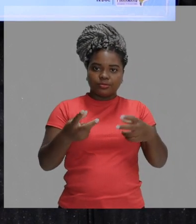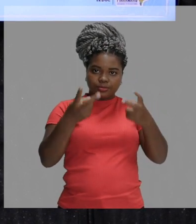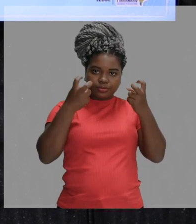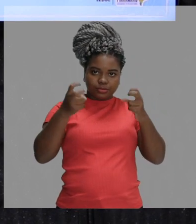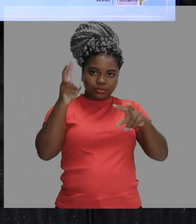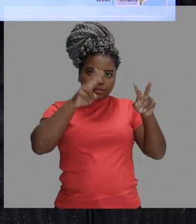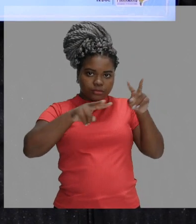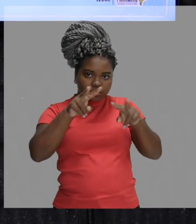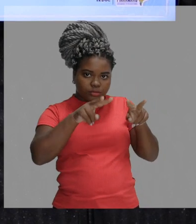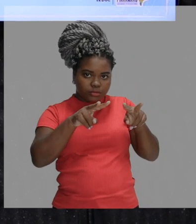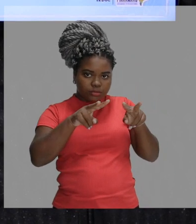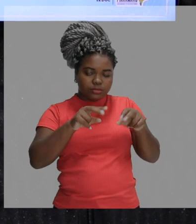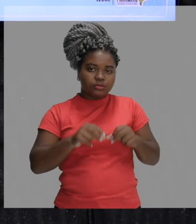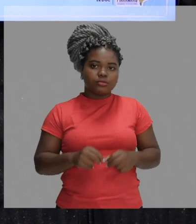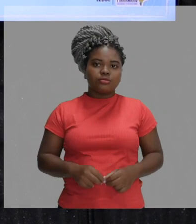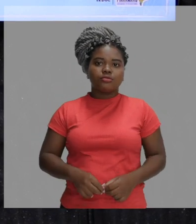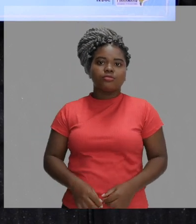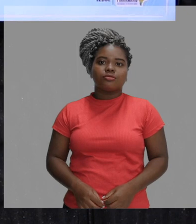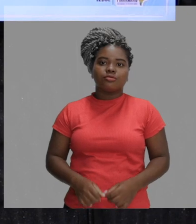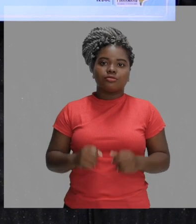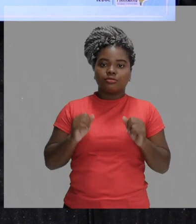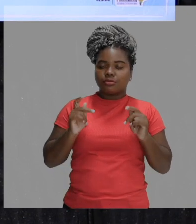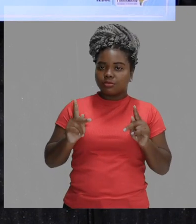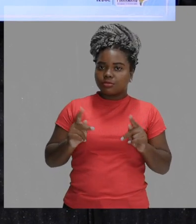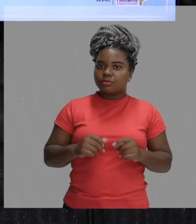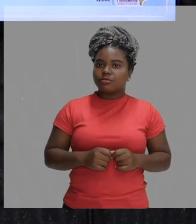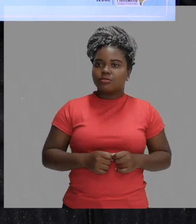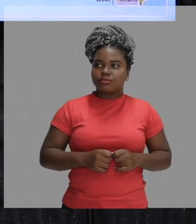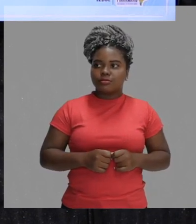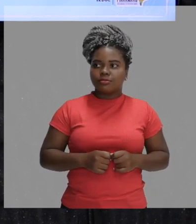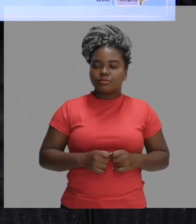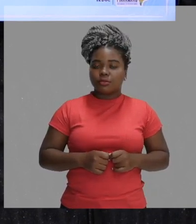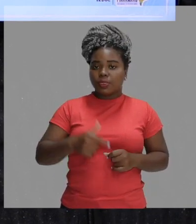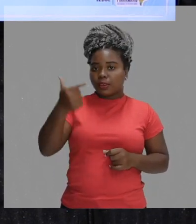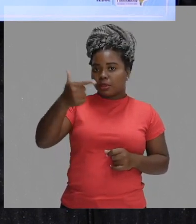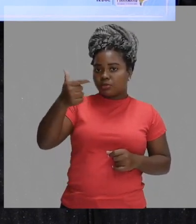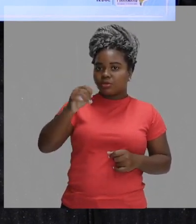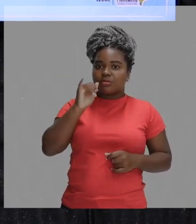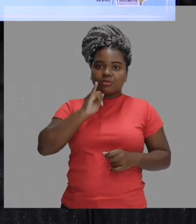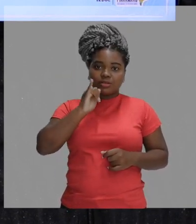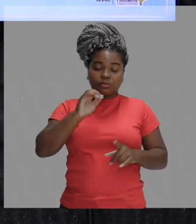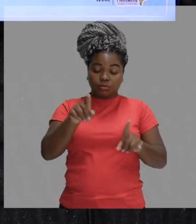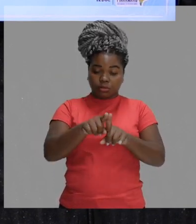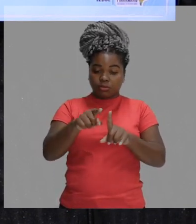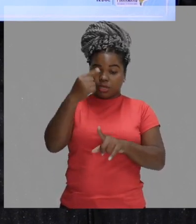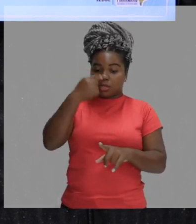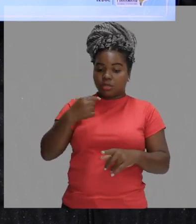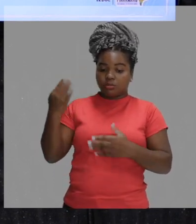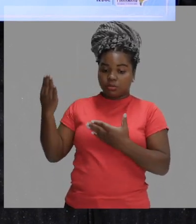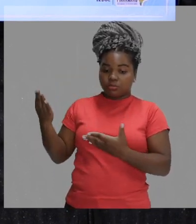independe. Ok? Então, no segundo exemplo, nós temos aqui